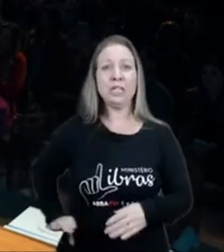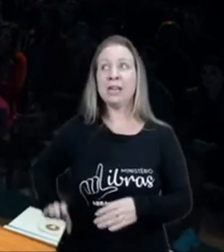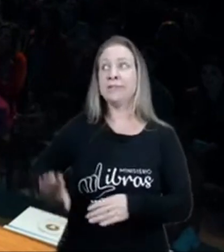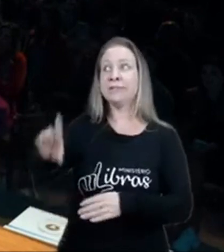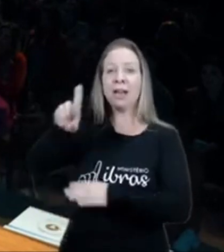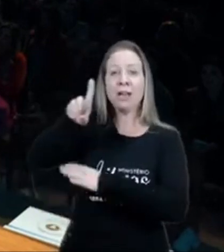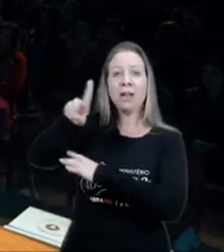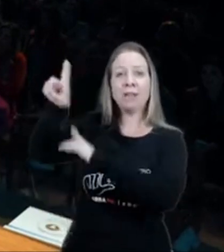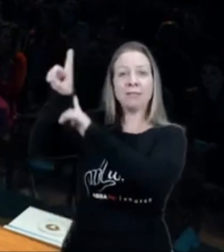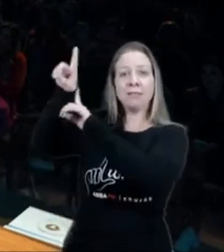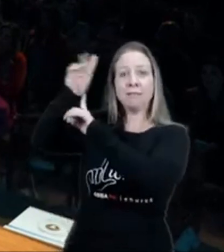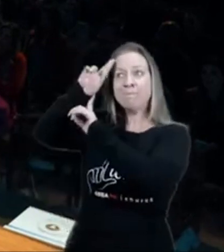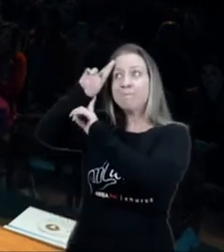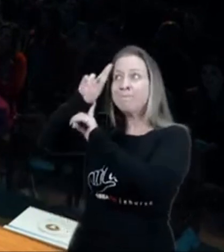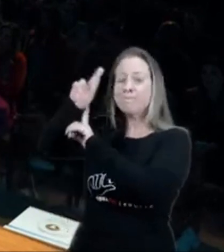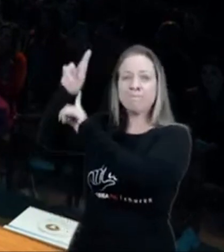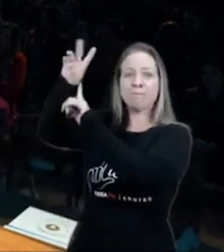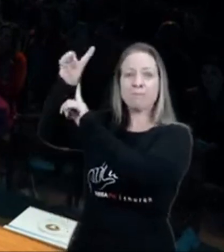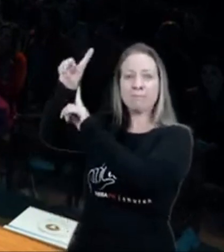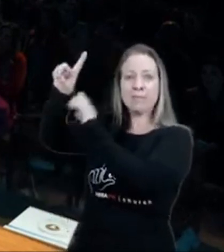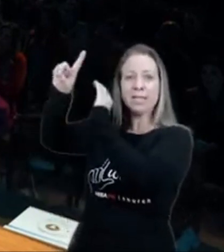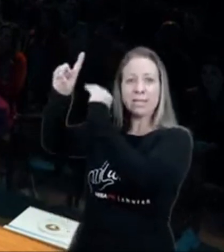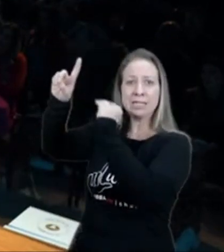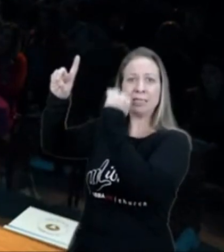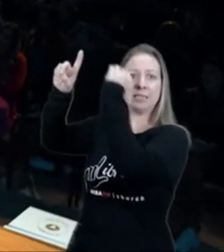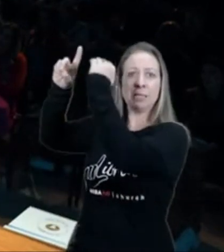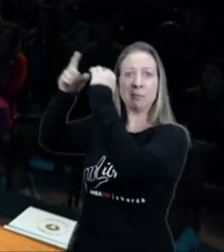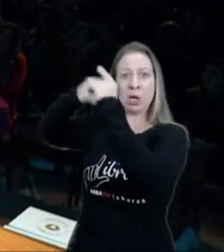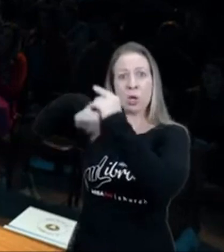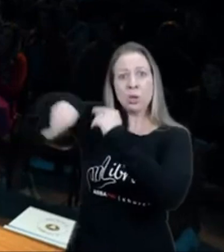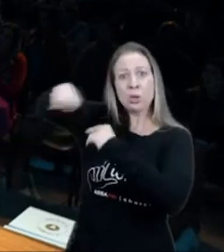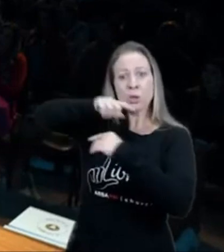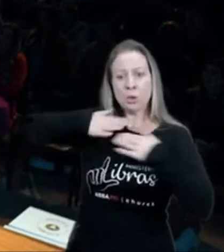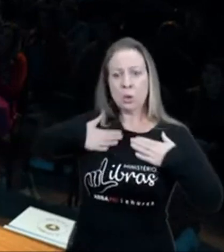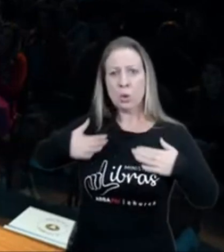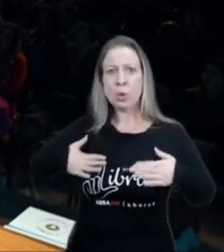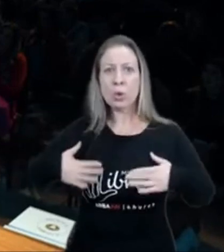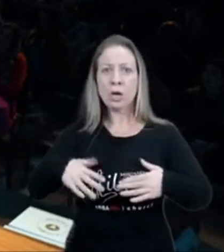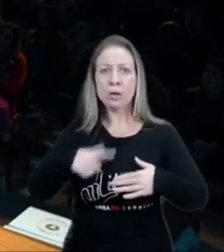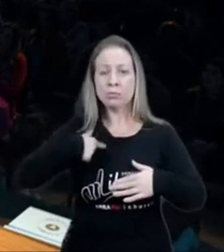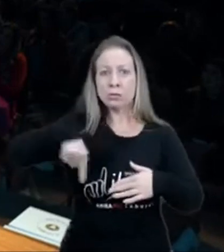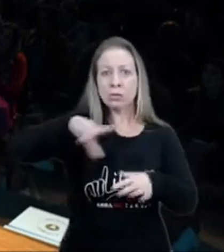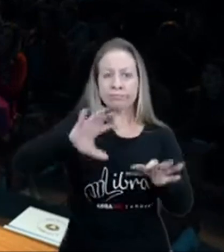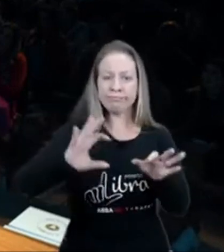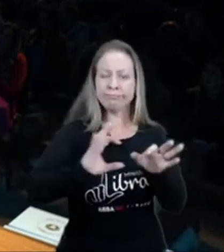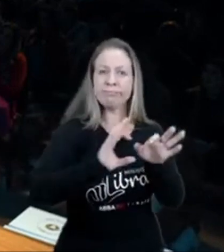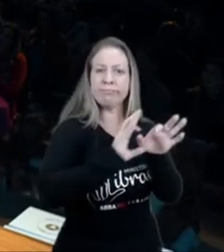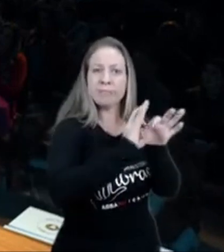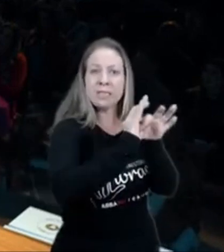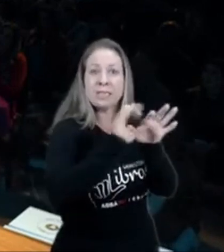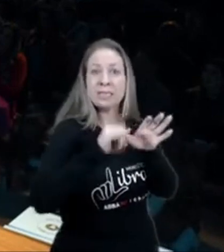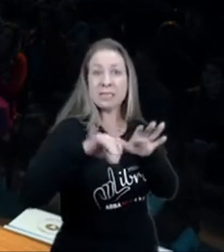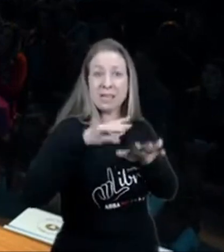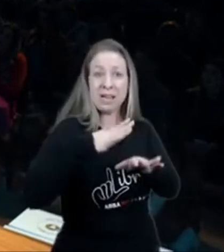vivos no corpo, e se a parte do corpo está doente, nós precisamos voltar a chorar por ela,